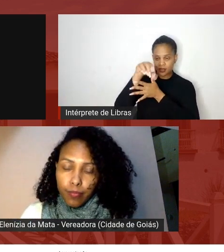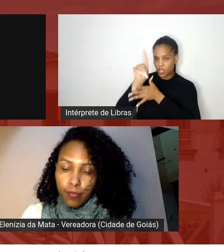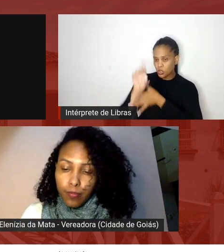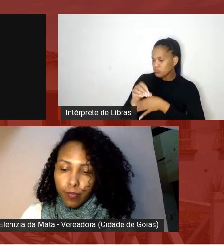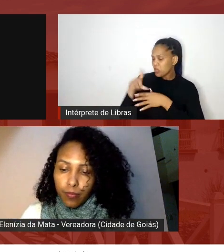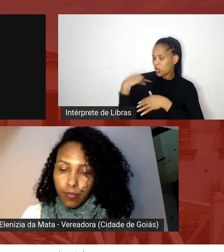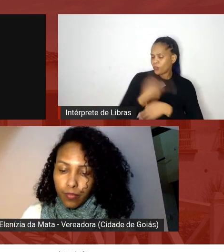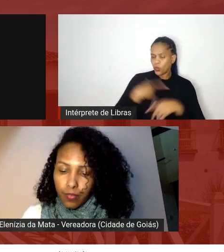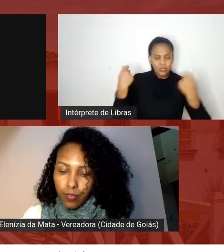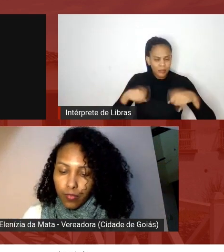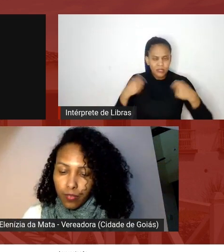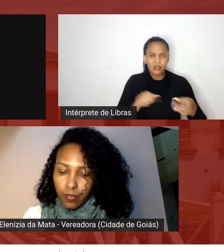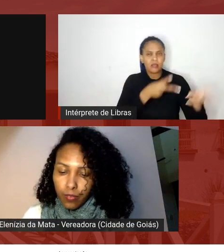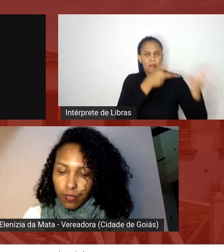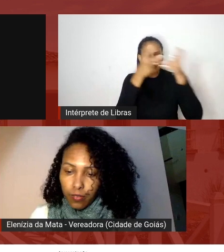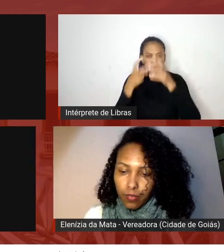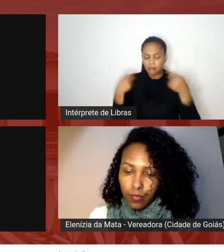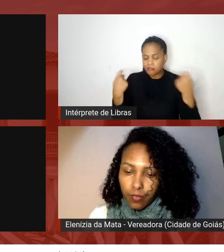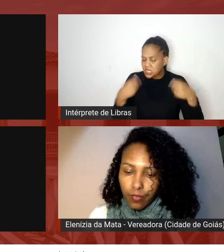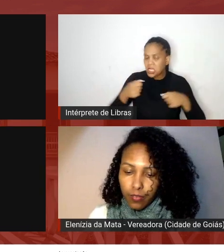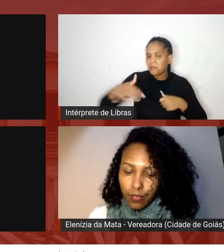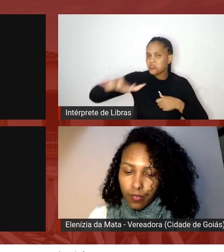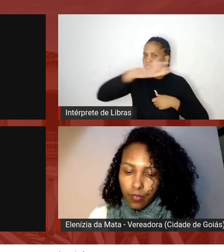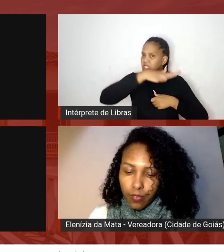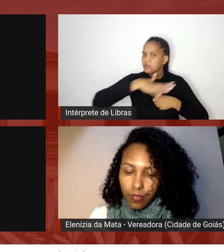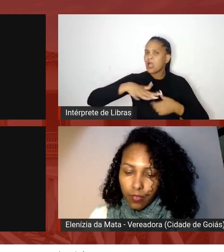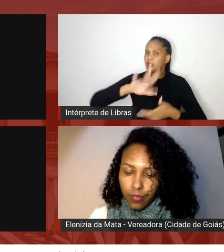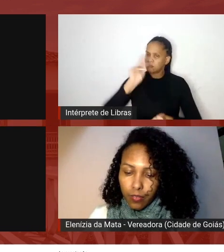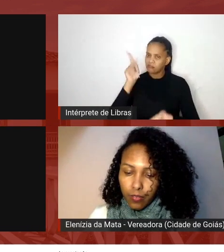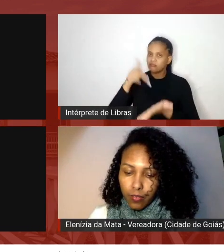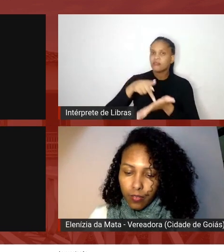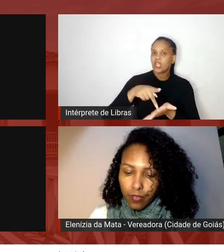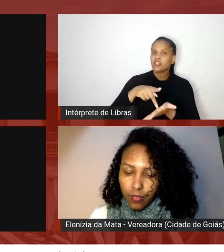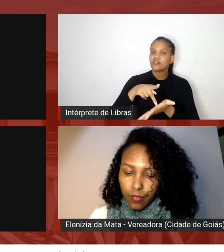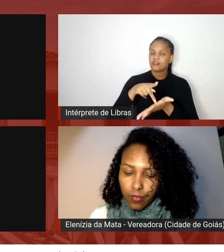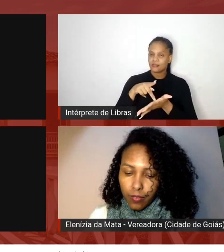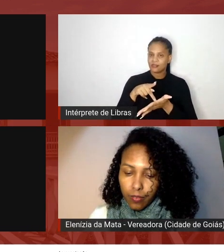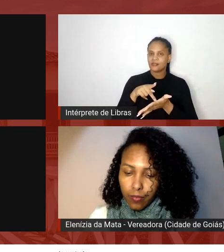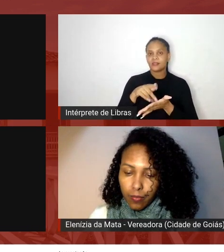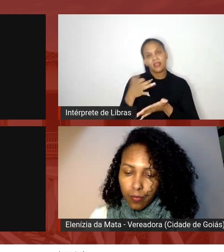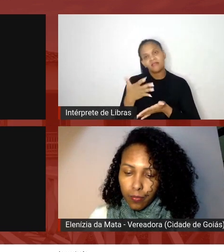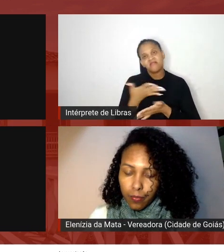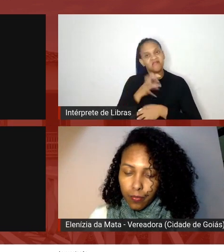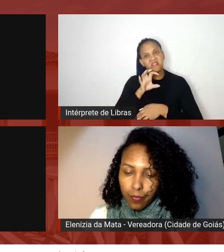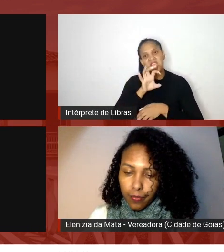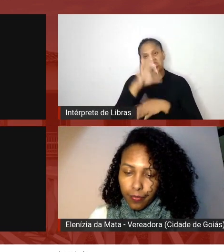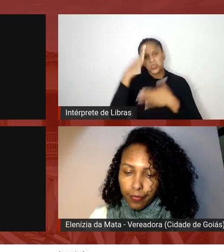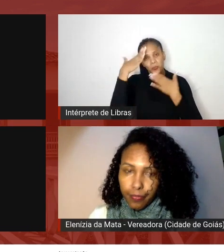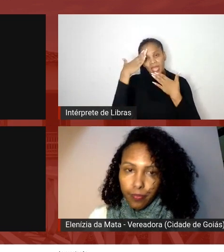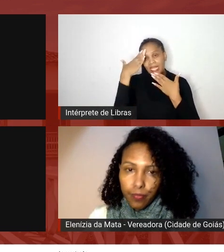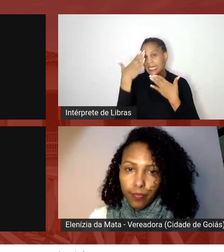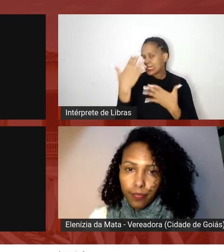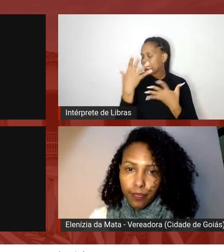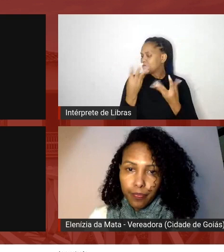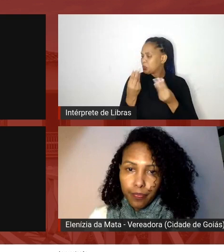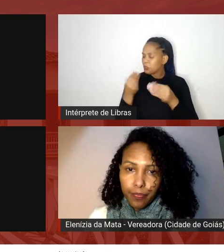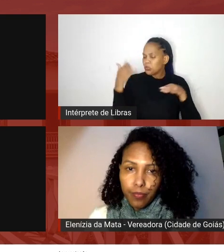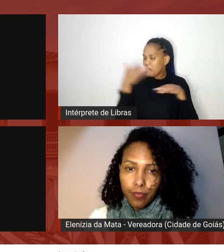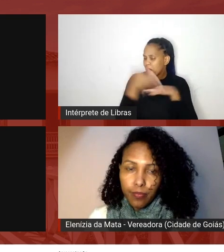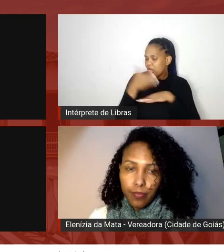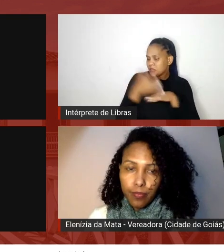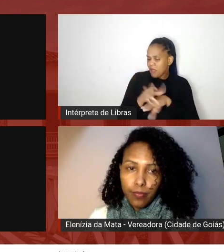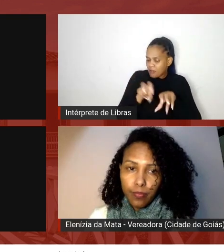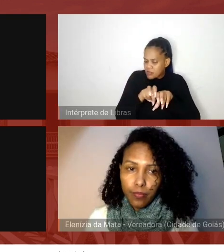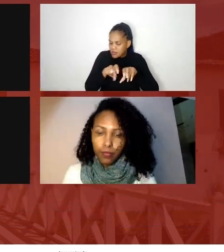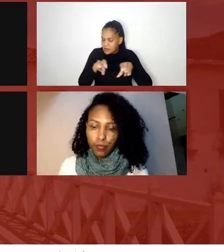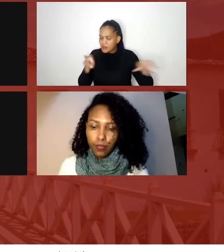precisamos de espaço de fato de verdade e é isso agradeço muito por participar dessa roda eu acredito que foi